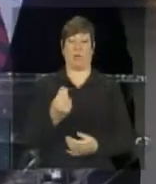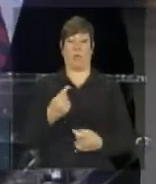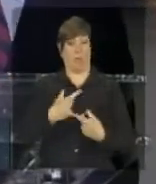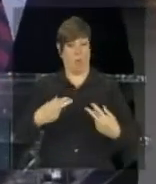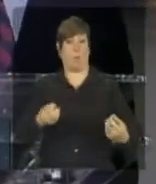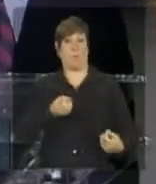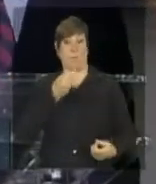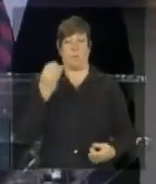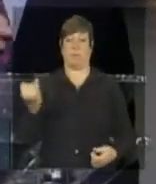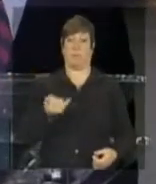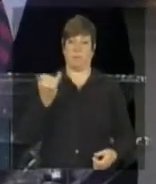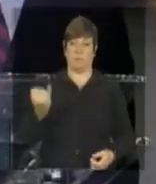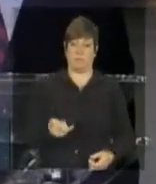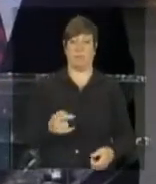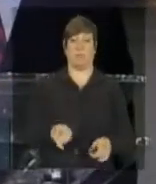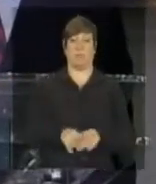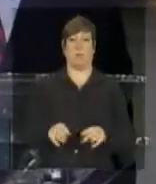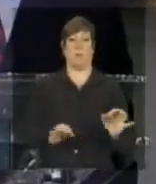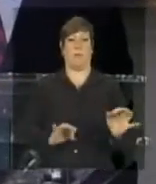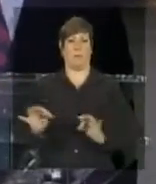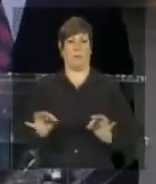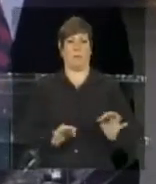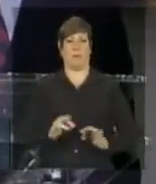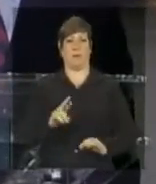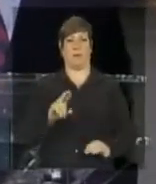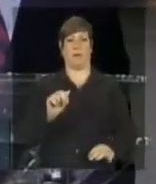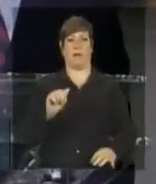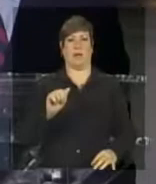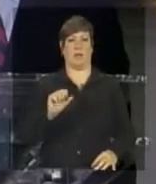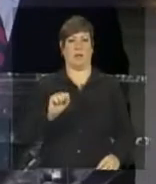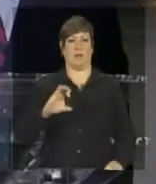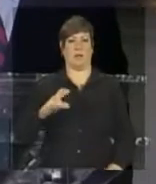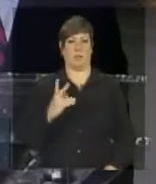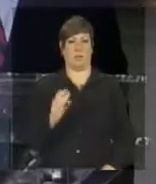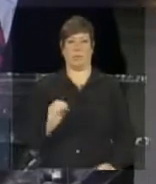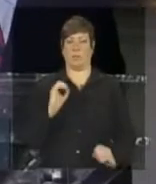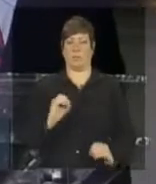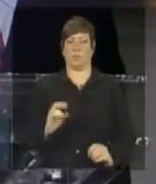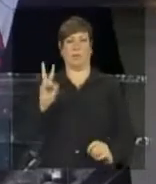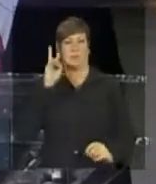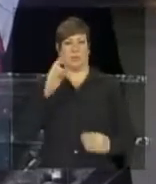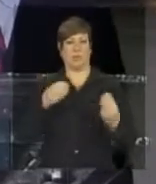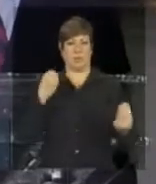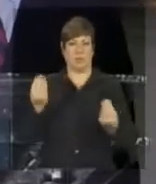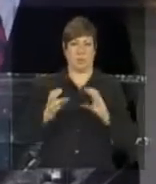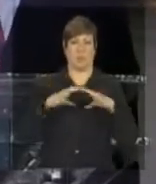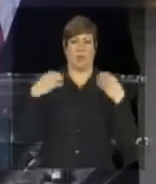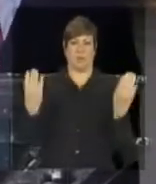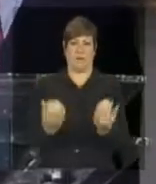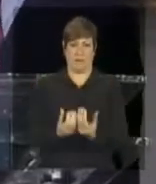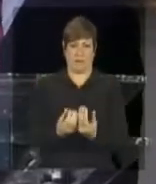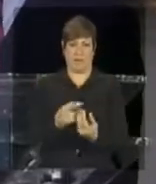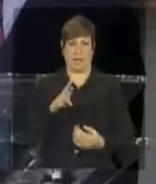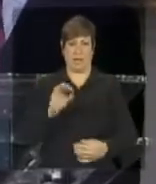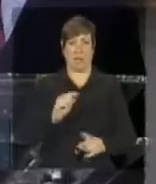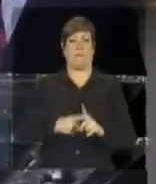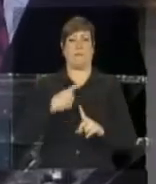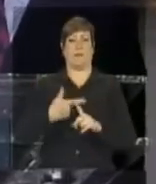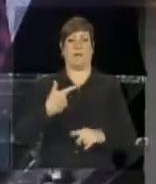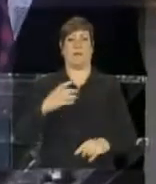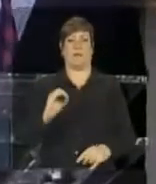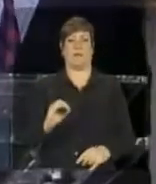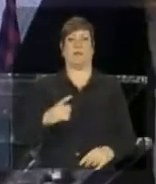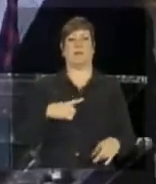circulado o projeto zero, o rascunho zero de declaração da conferência Rio Mais 20 sucedeu